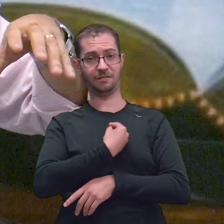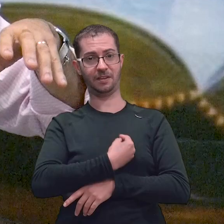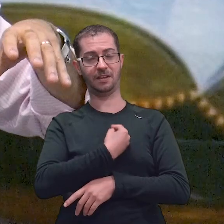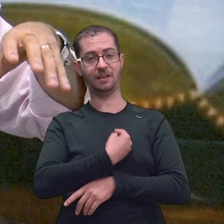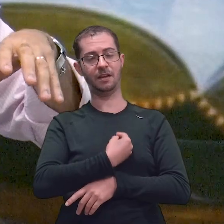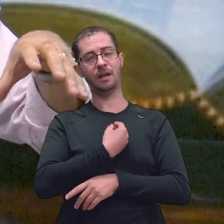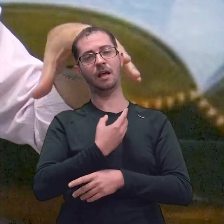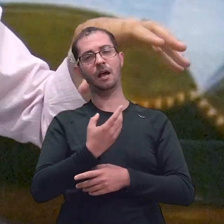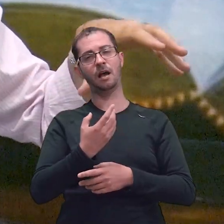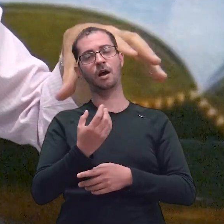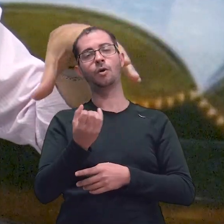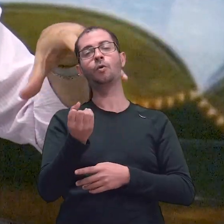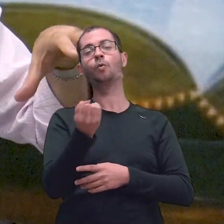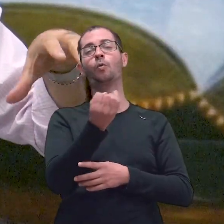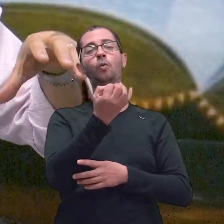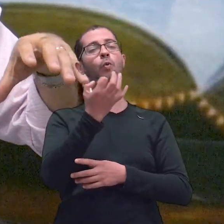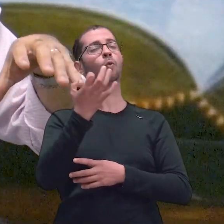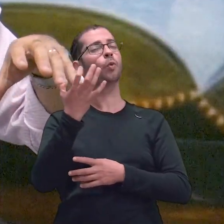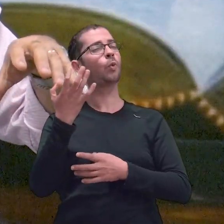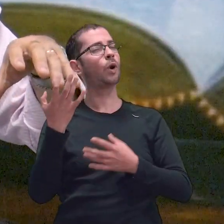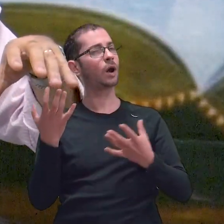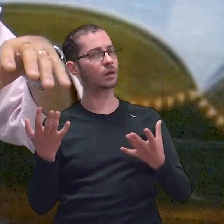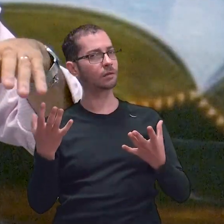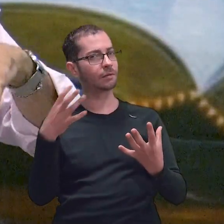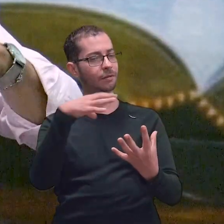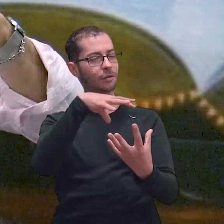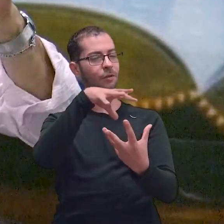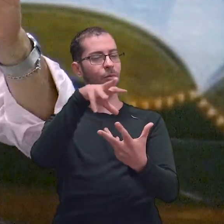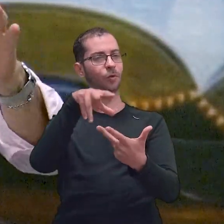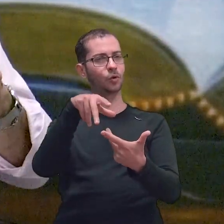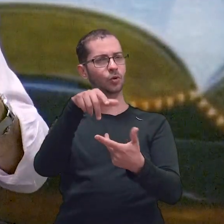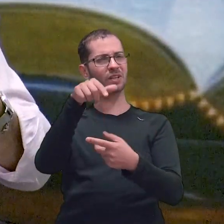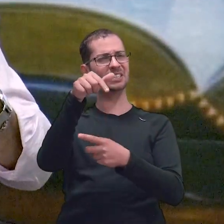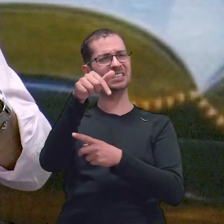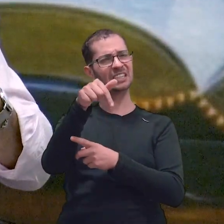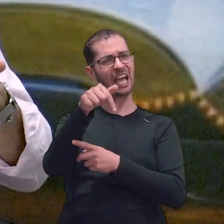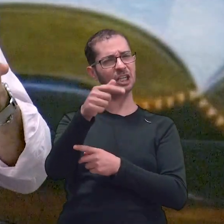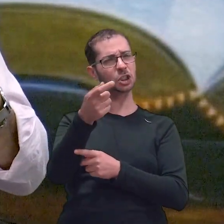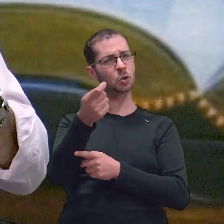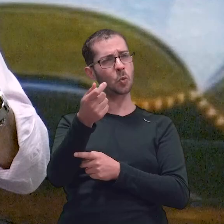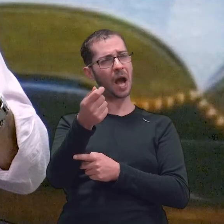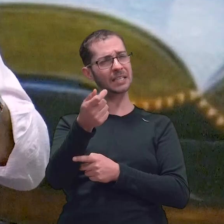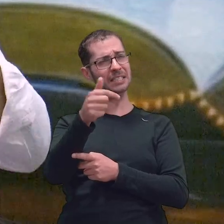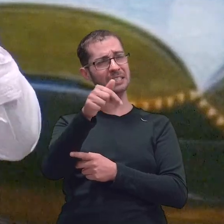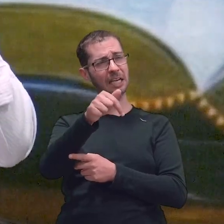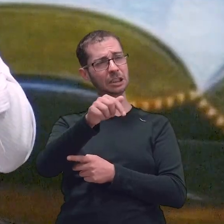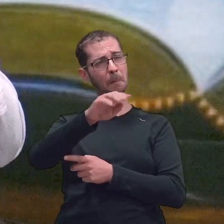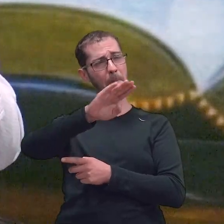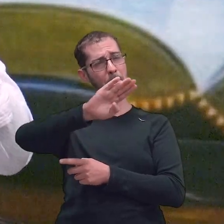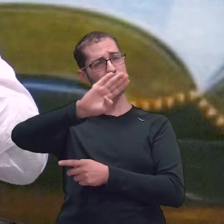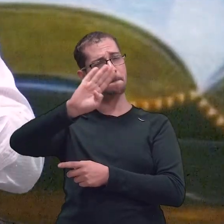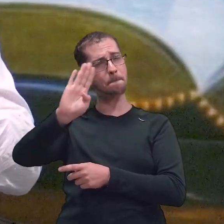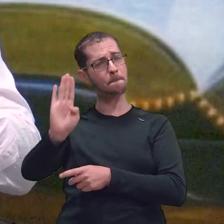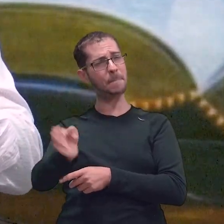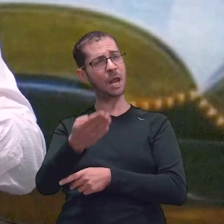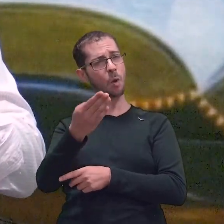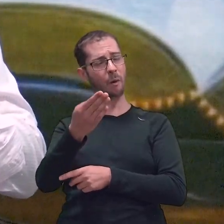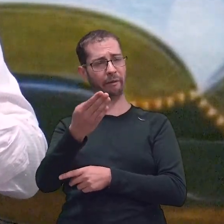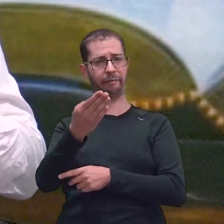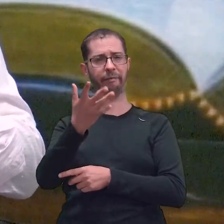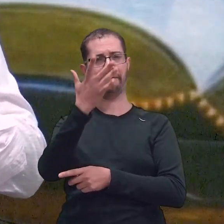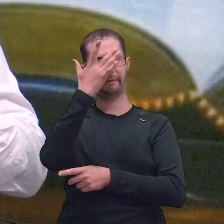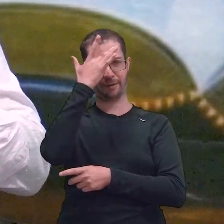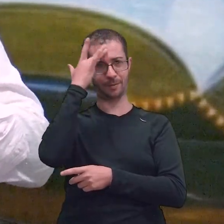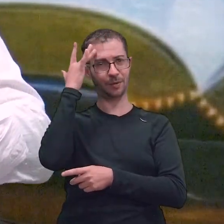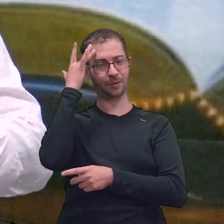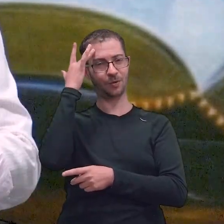esses, quantos bilhões de habitantes, tem mesmo? Sete, quase sete bilhões de habitantes. Ele sabe que